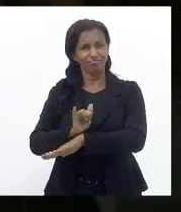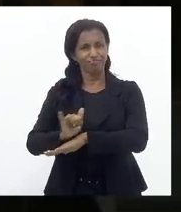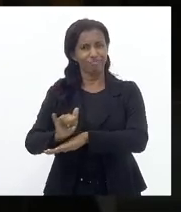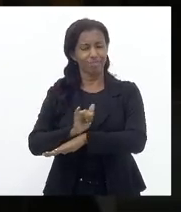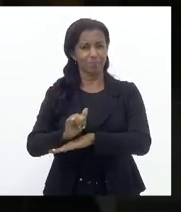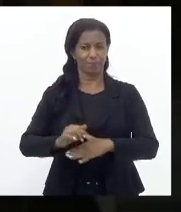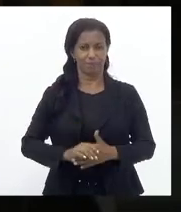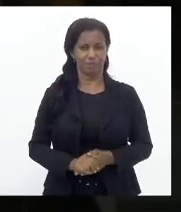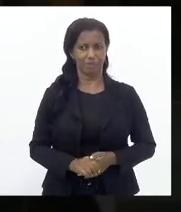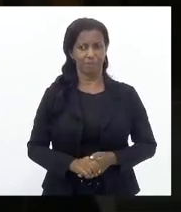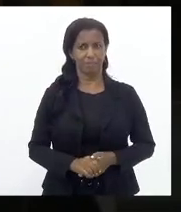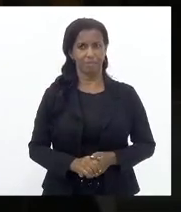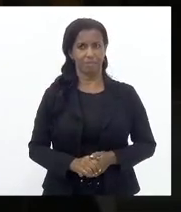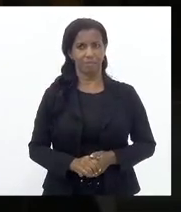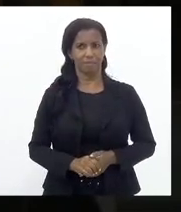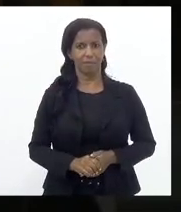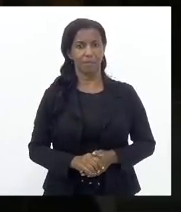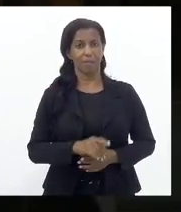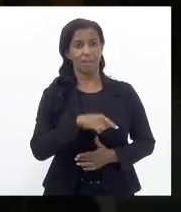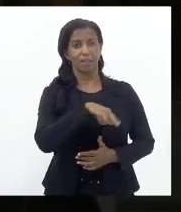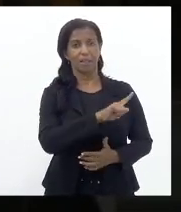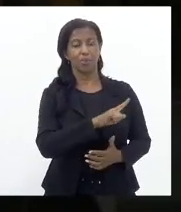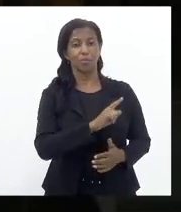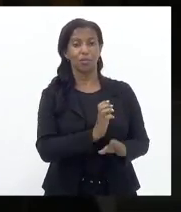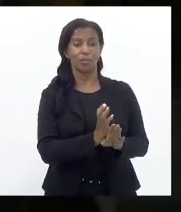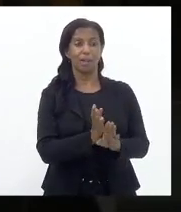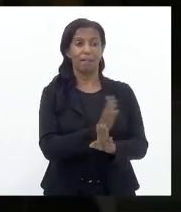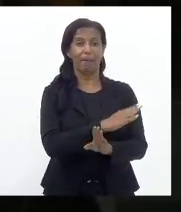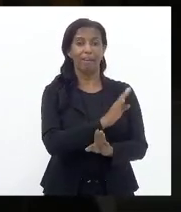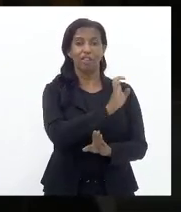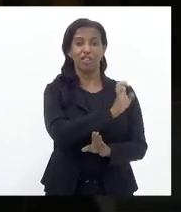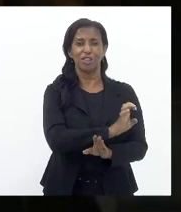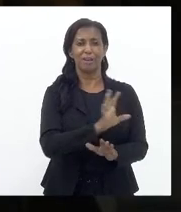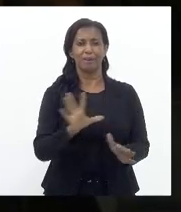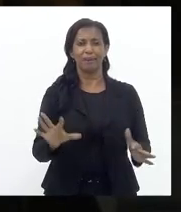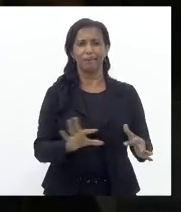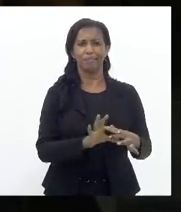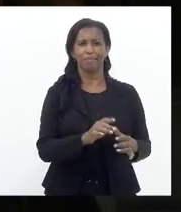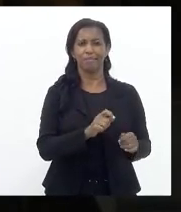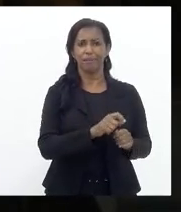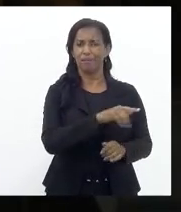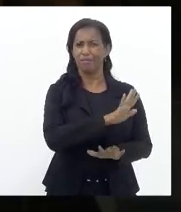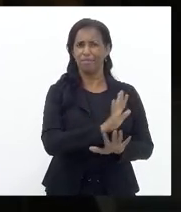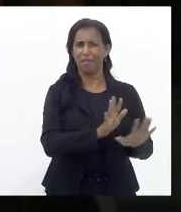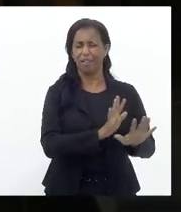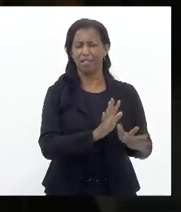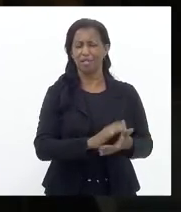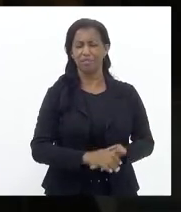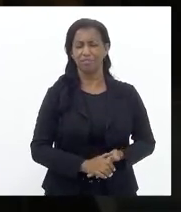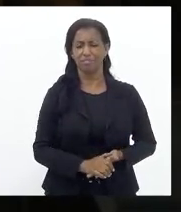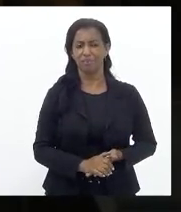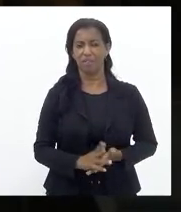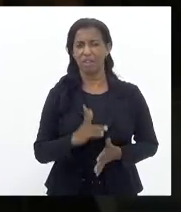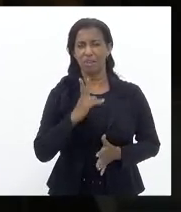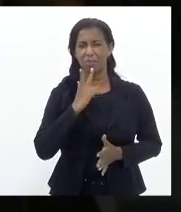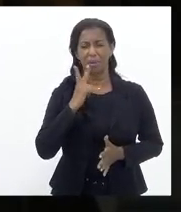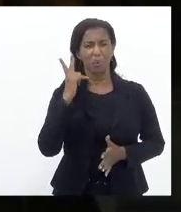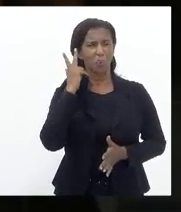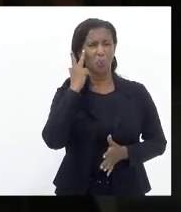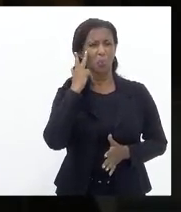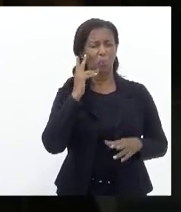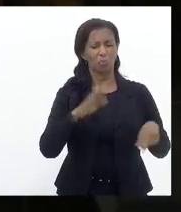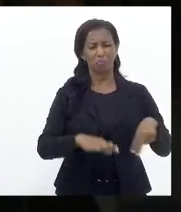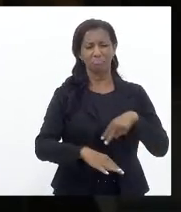Que Aqueles seus aliados Da esquerda Fazem nessa casa E não quero cair Num lugar comum De trazer aqui Essa